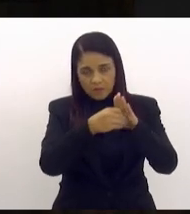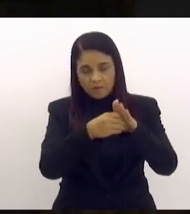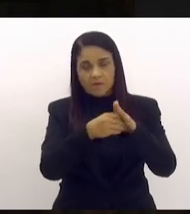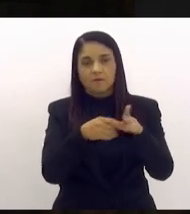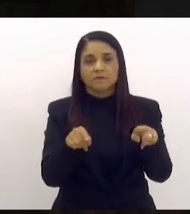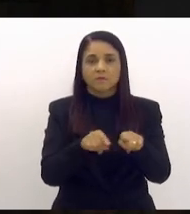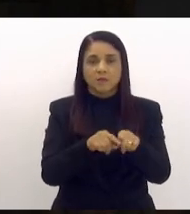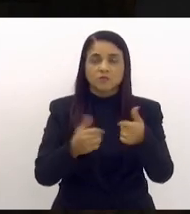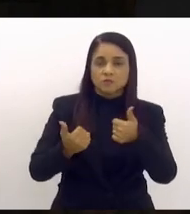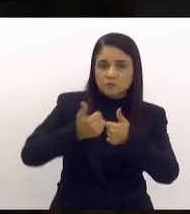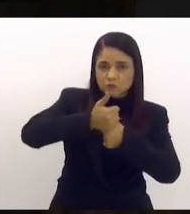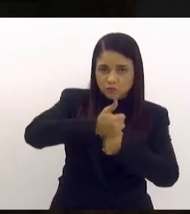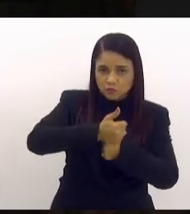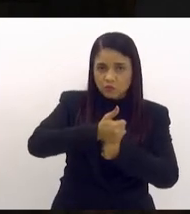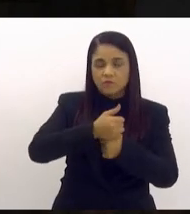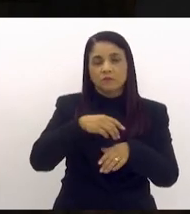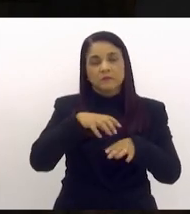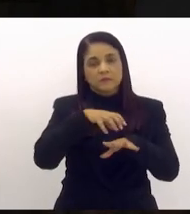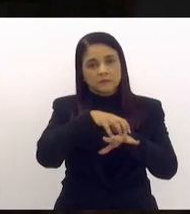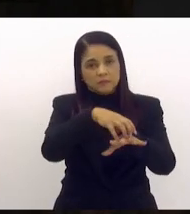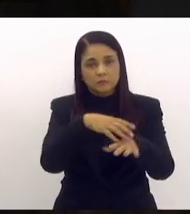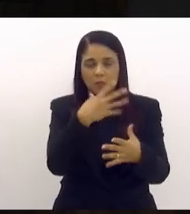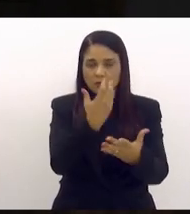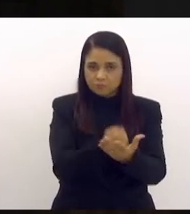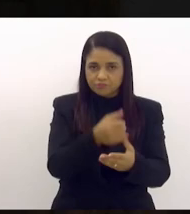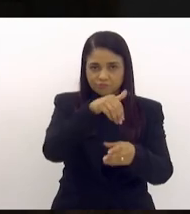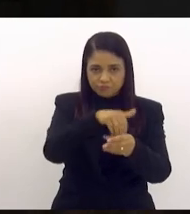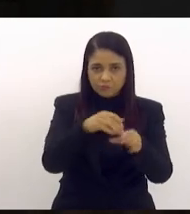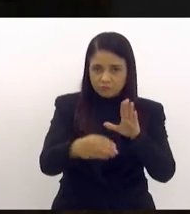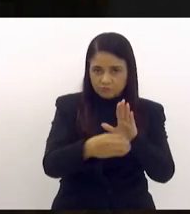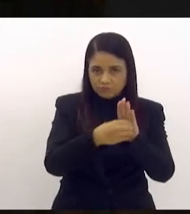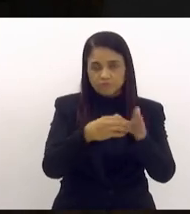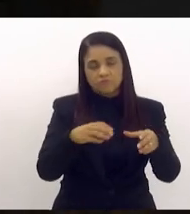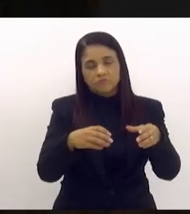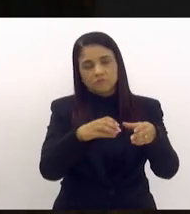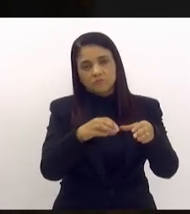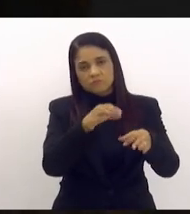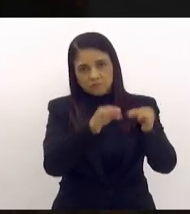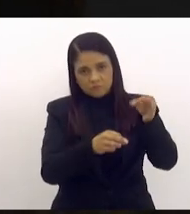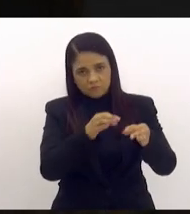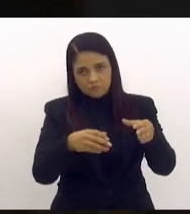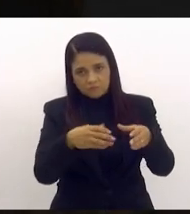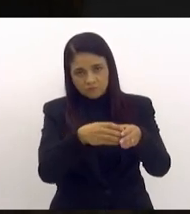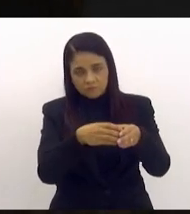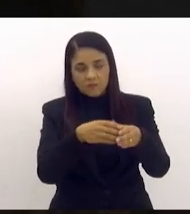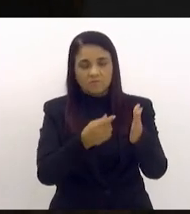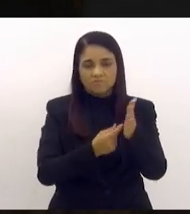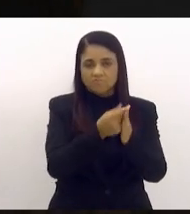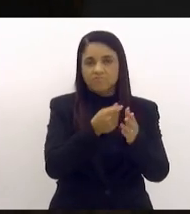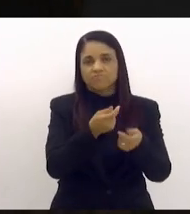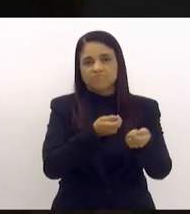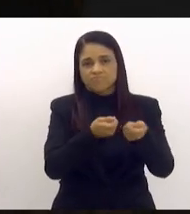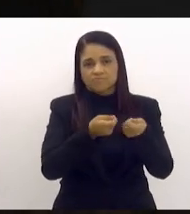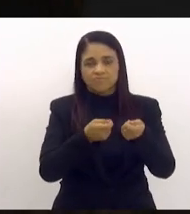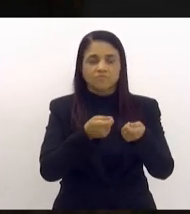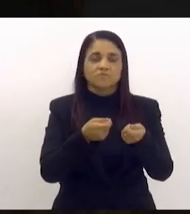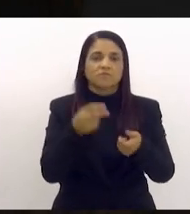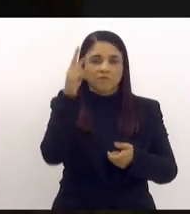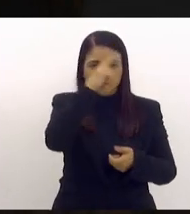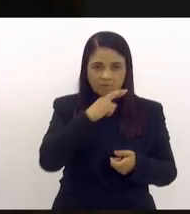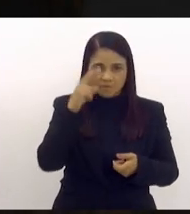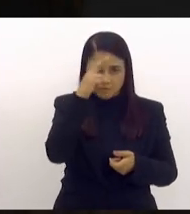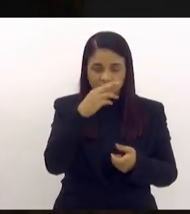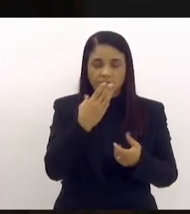por substitutivo de transporte favorável com a emenda da Comissão de Constituição e Justiça, orçamento de finanças, fiscalização financeira e